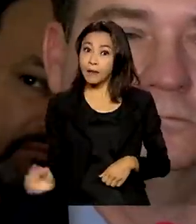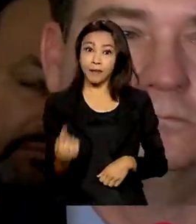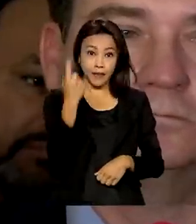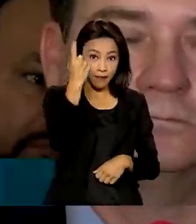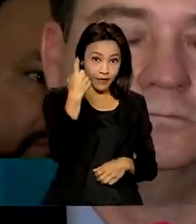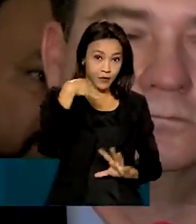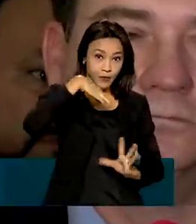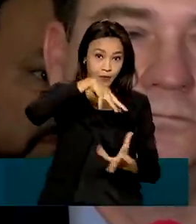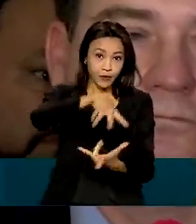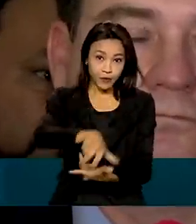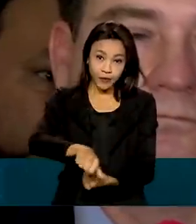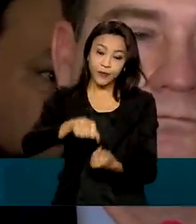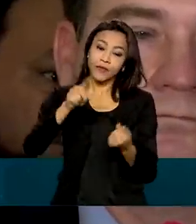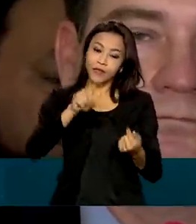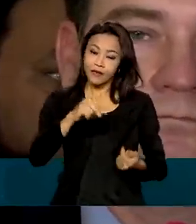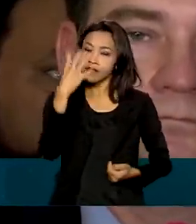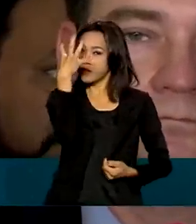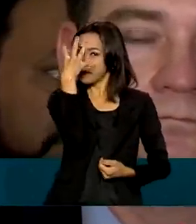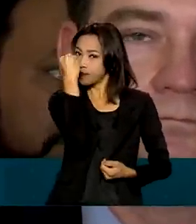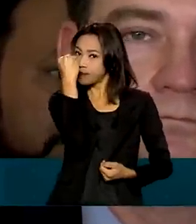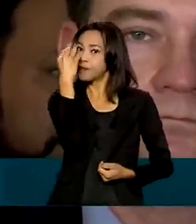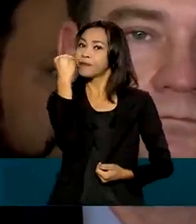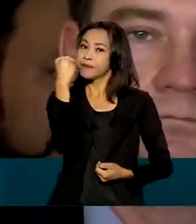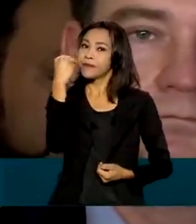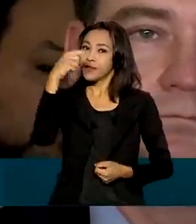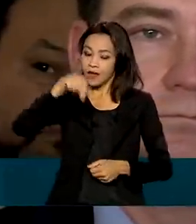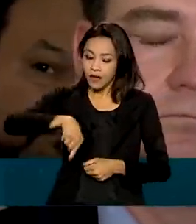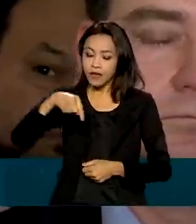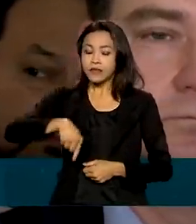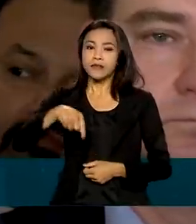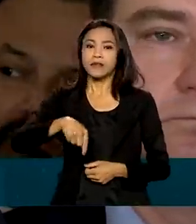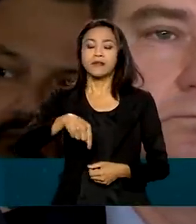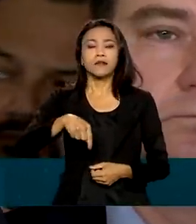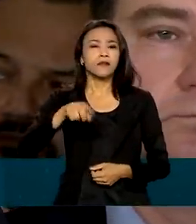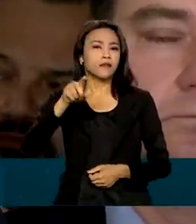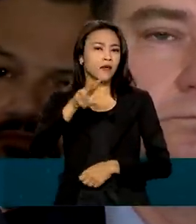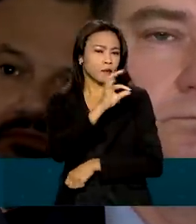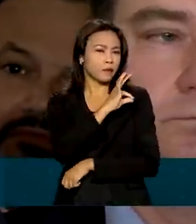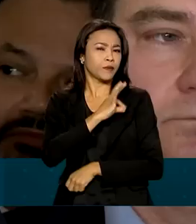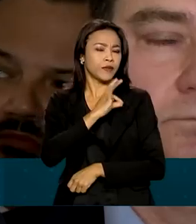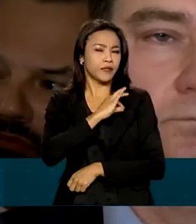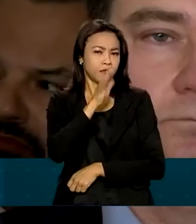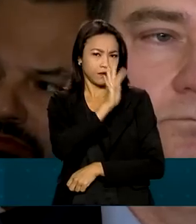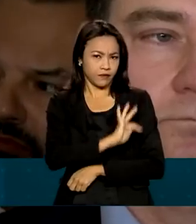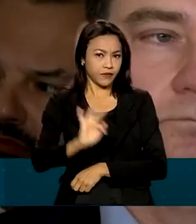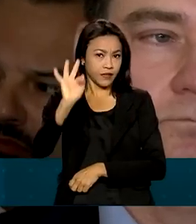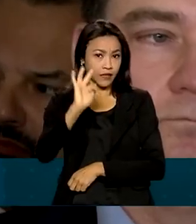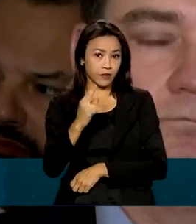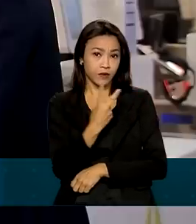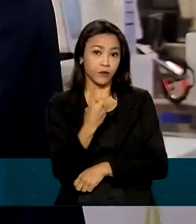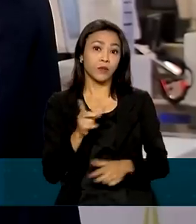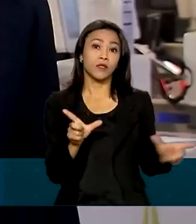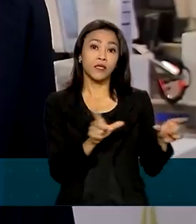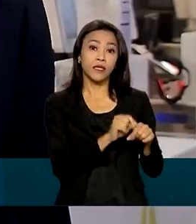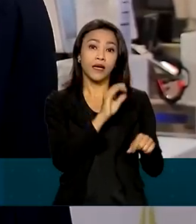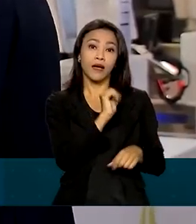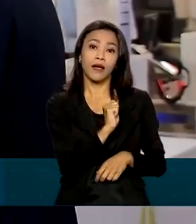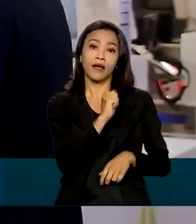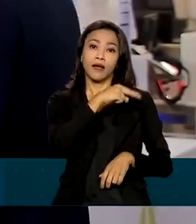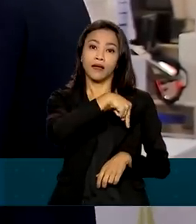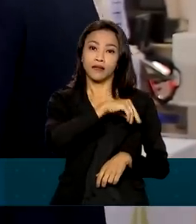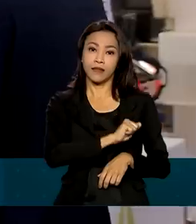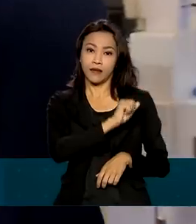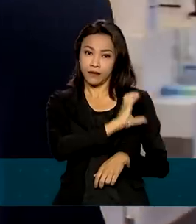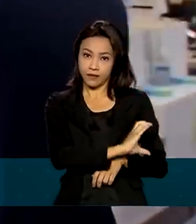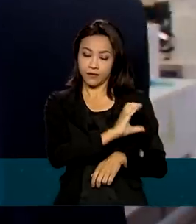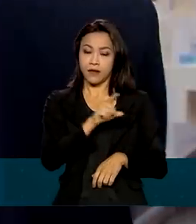mundo que vai ter, então, o embarque biométrico sendo conferido aqui pela base da Polícia Federal e da ANAC. São os grandes controladores disso. A implantação vai